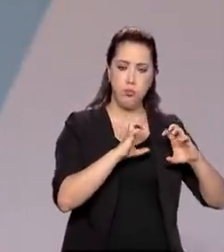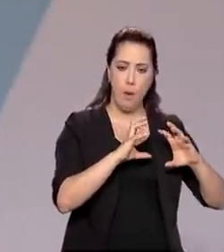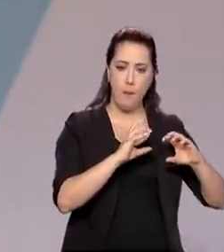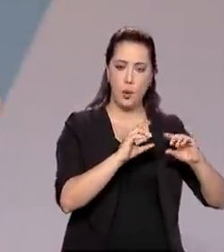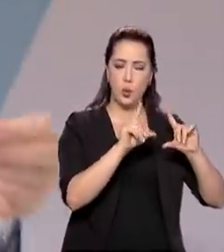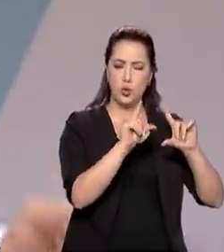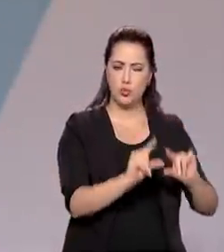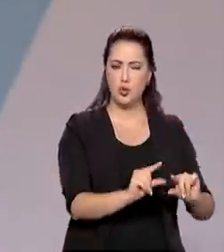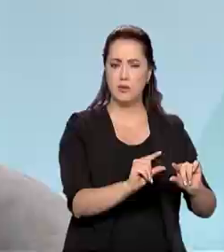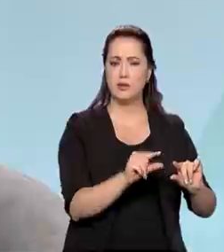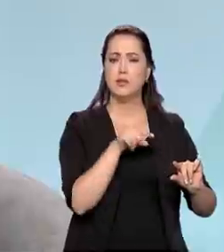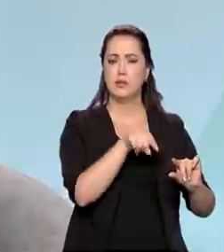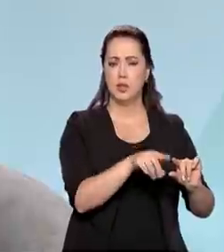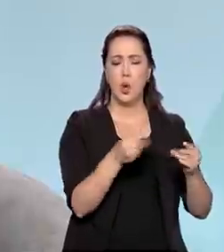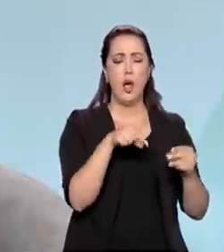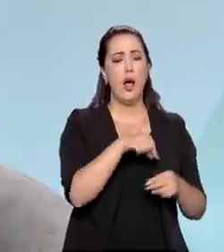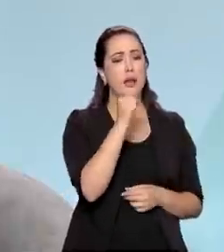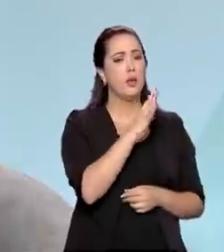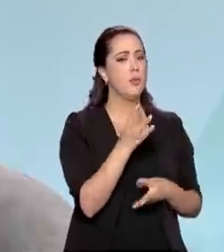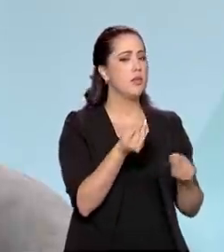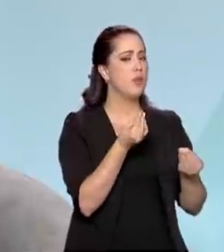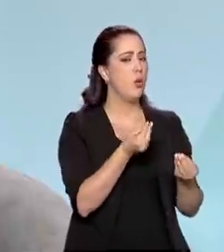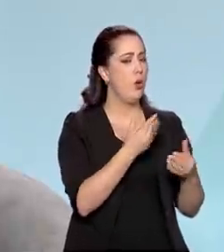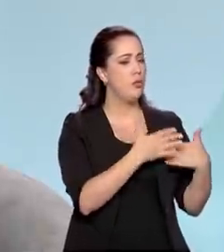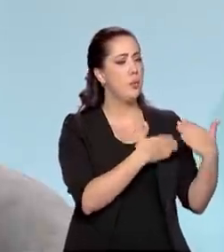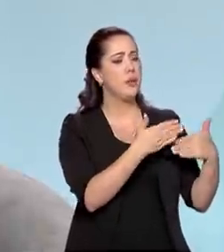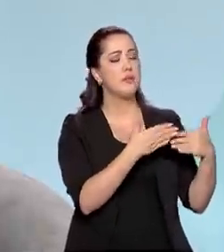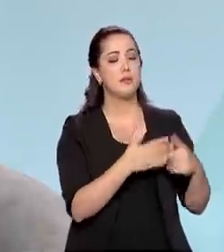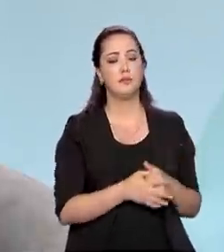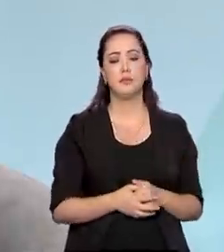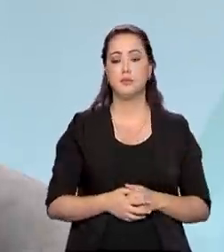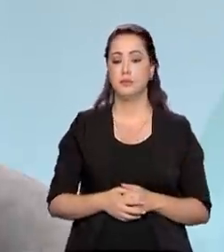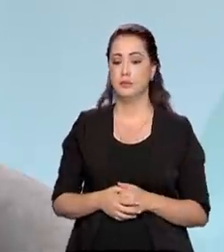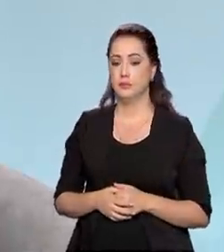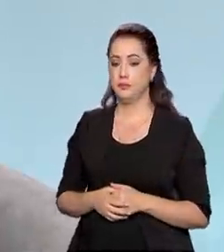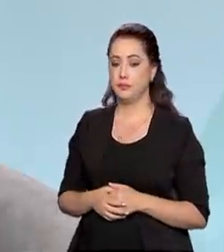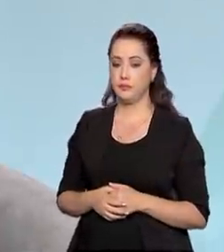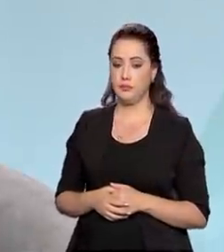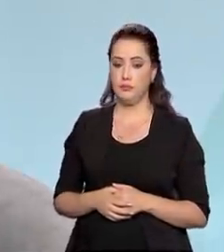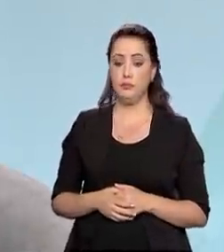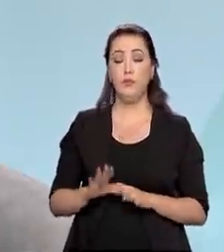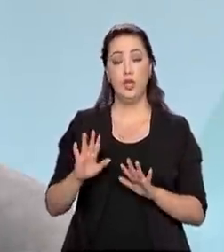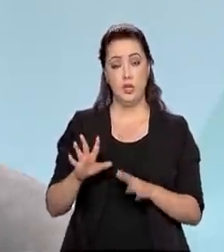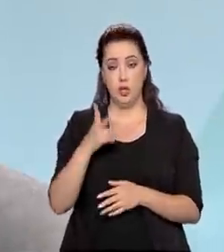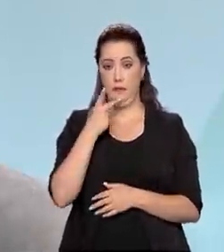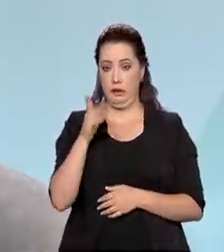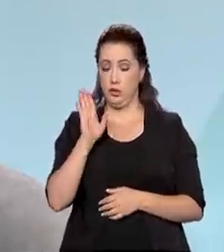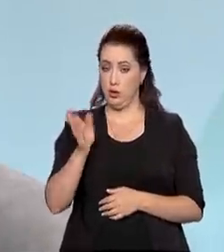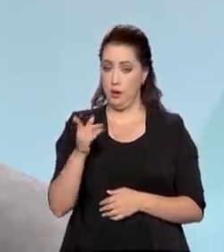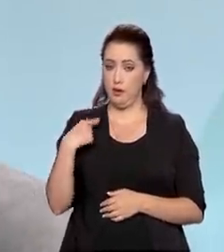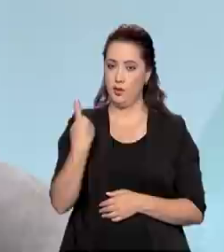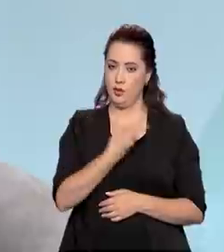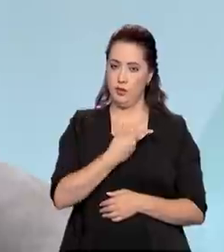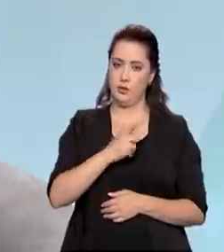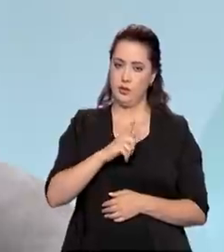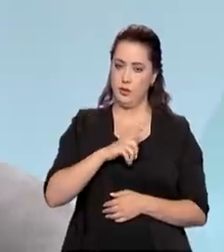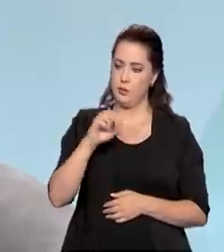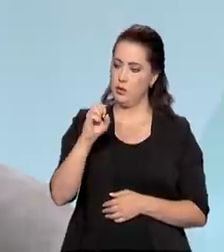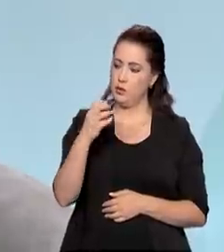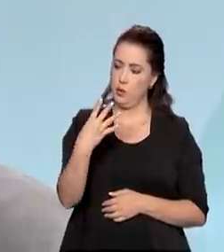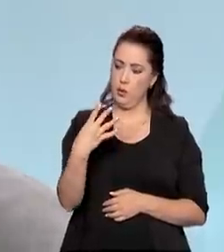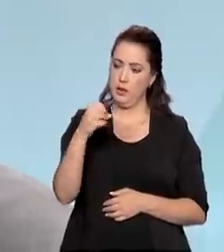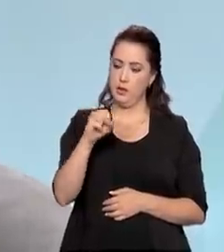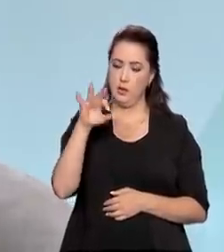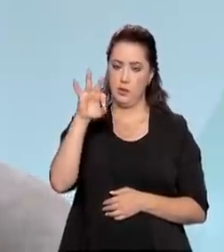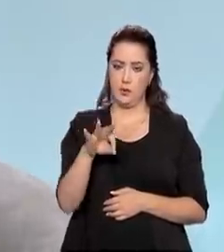como é que estamos nesse processo? Olha só, eu falei que nós temos já 48% de energias renováveis na